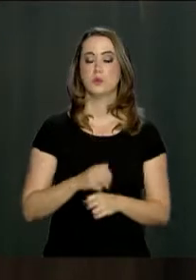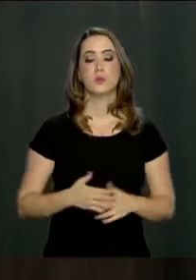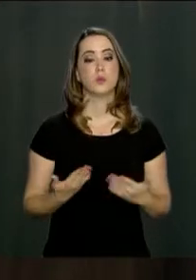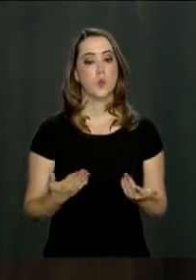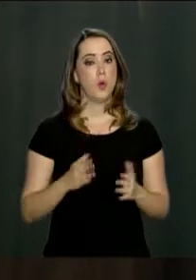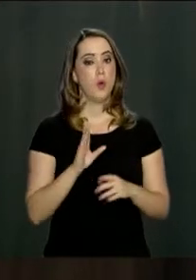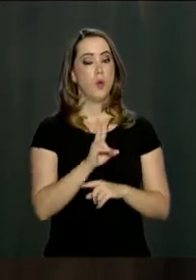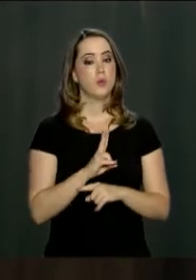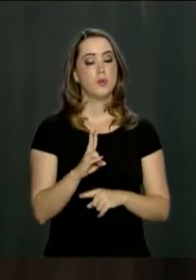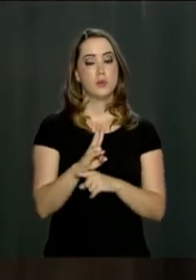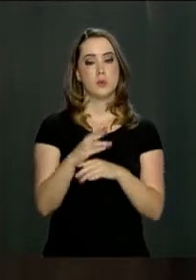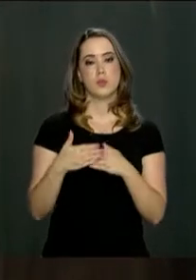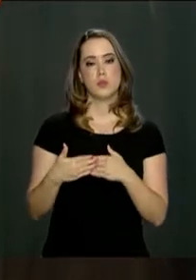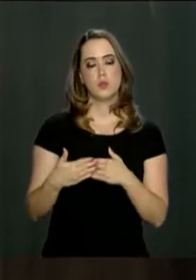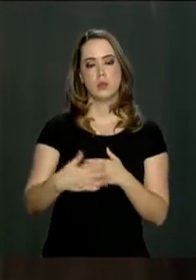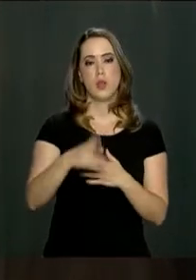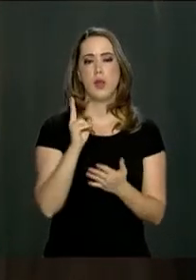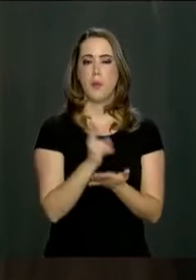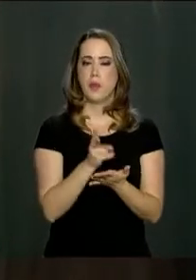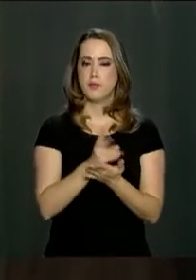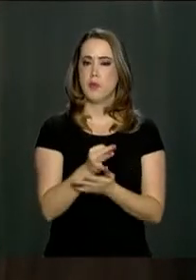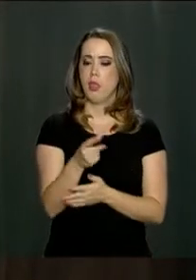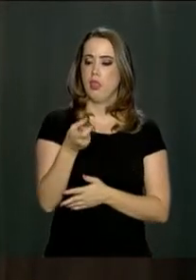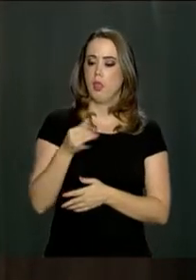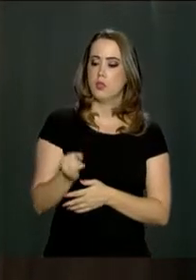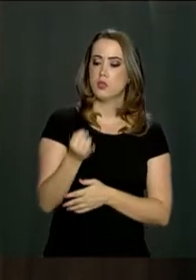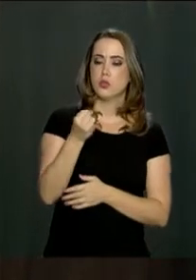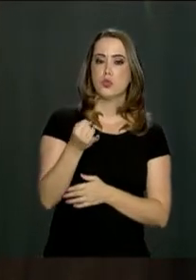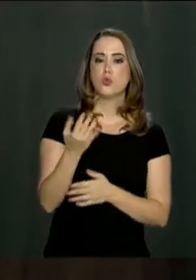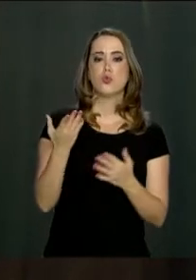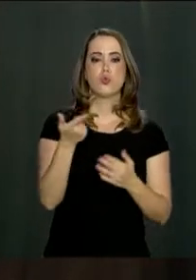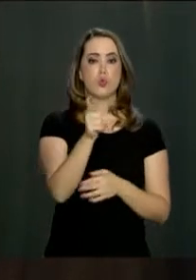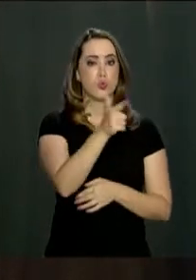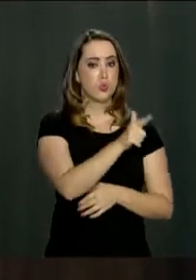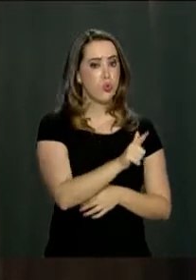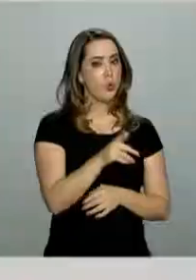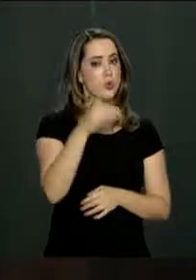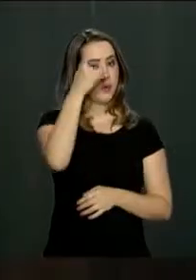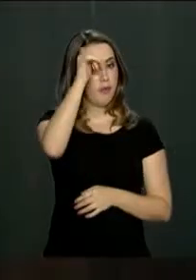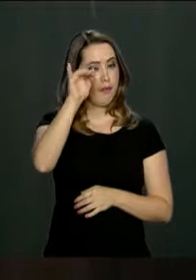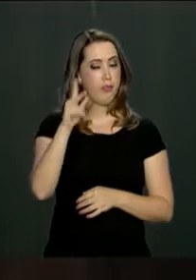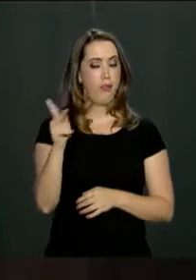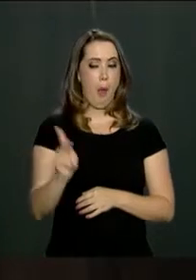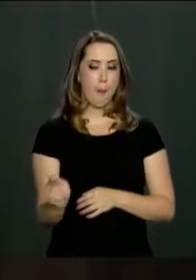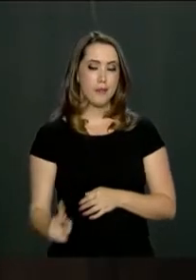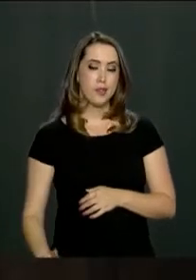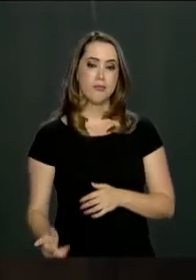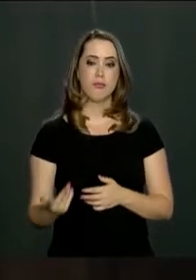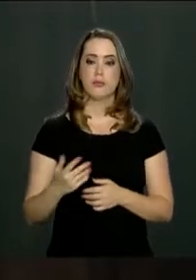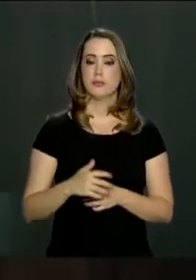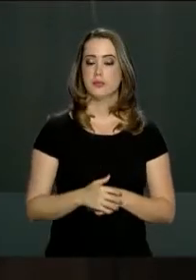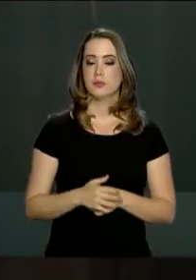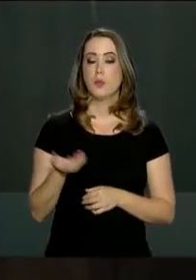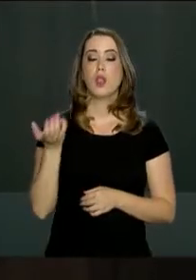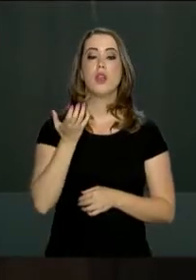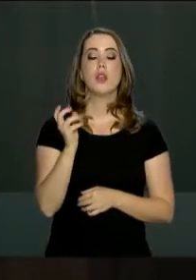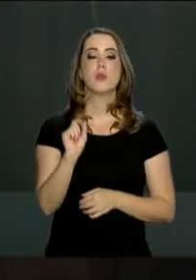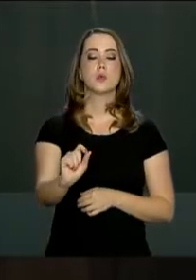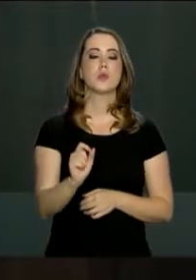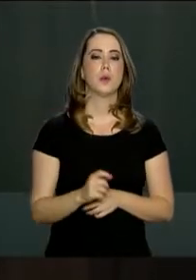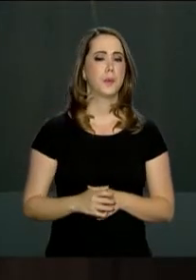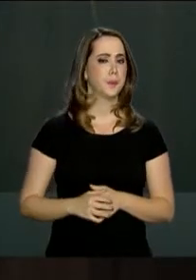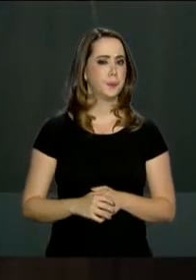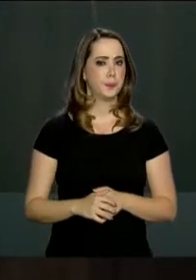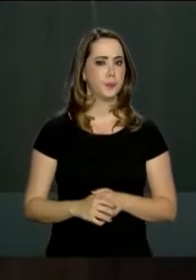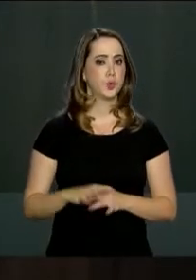Os empréstimos vão seguir as taxas de juros do mercado para evitar prejuízos. Queremos fazer todos